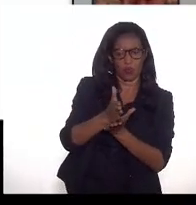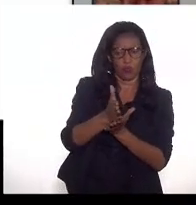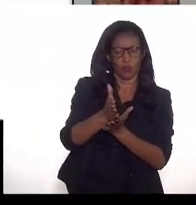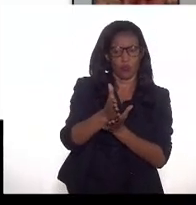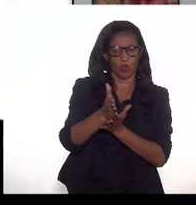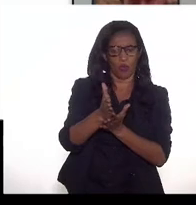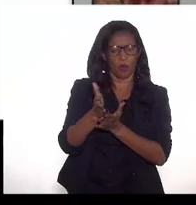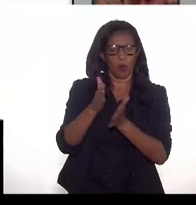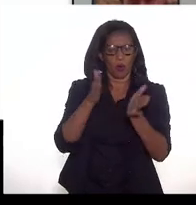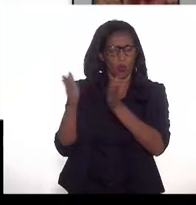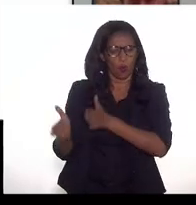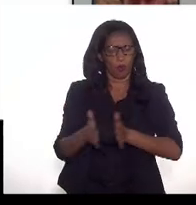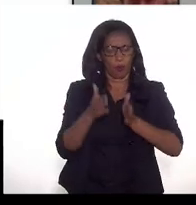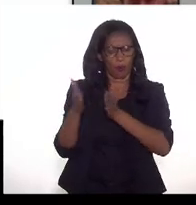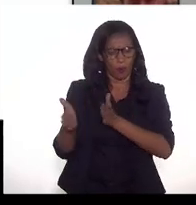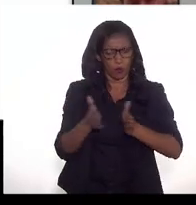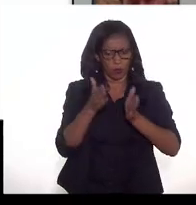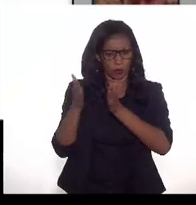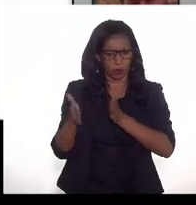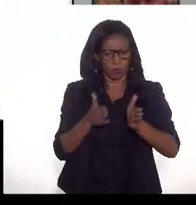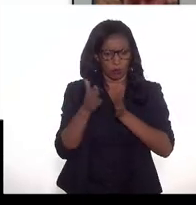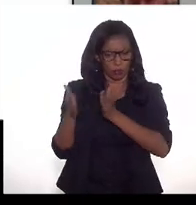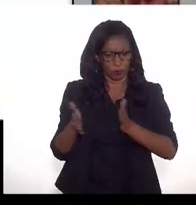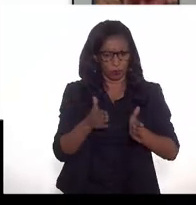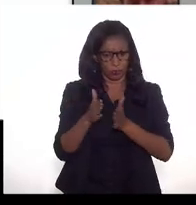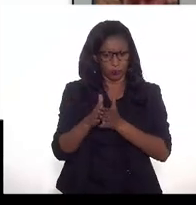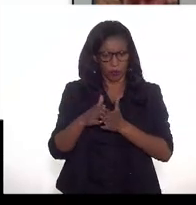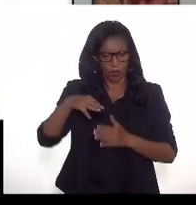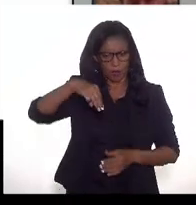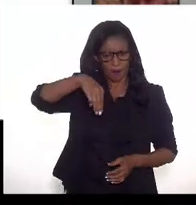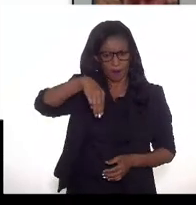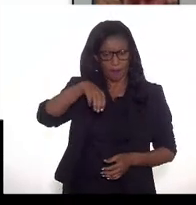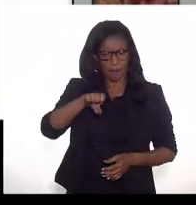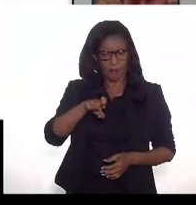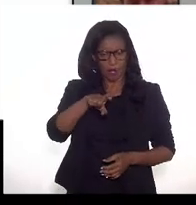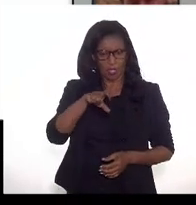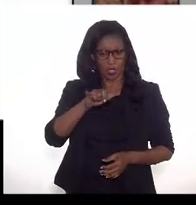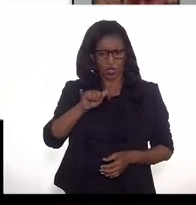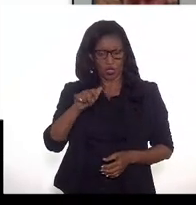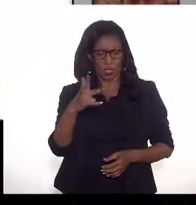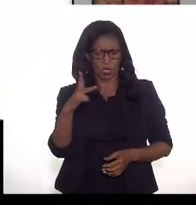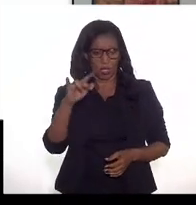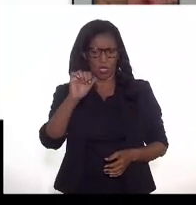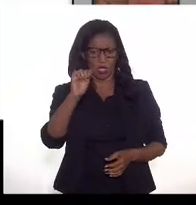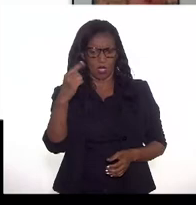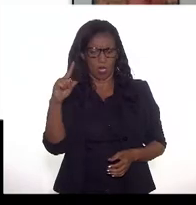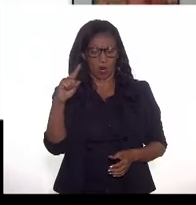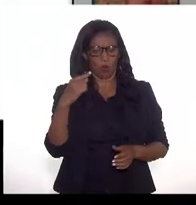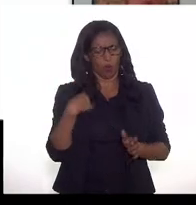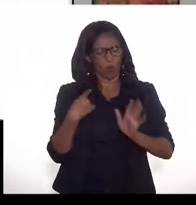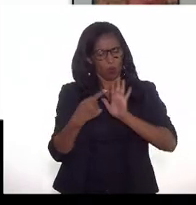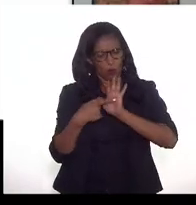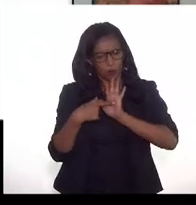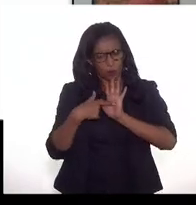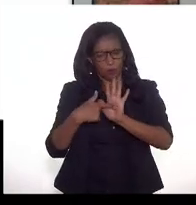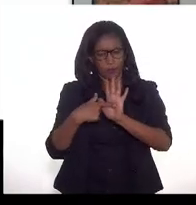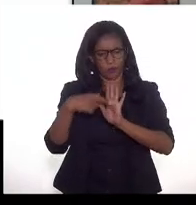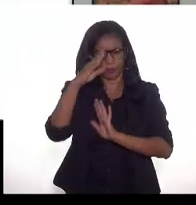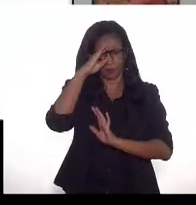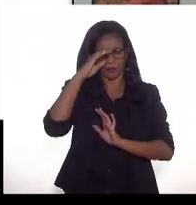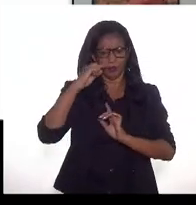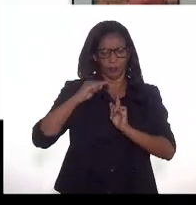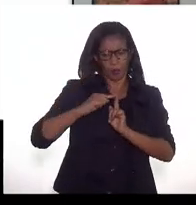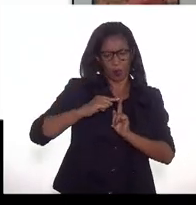com a produção de Mexilhão, Uruguai e Tambaú. E eu vou dar destaque nesse trecho aqui, que ele